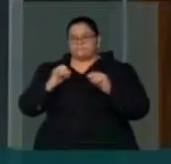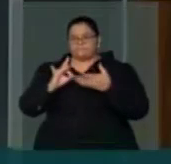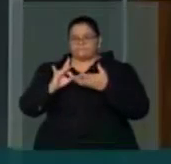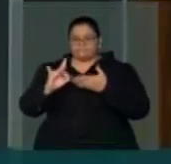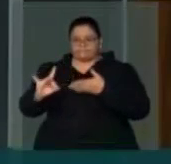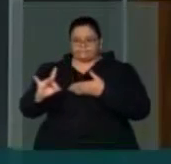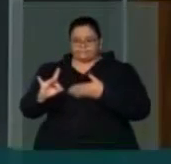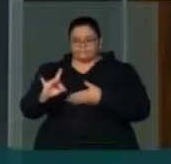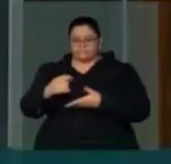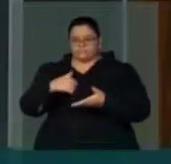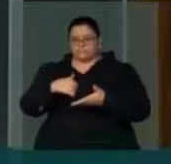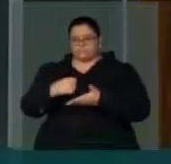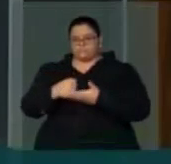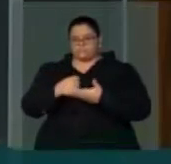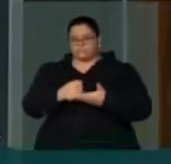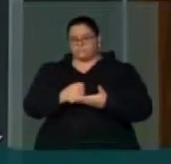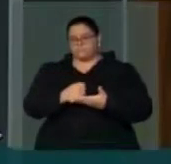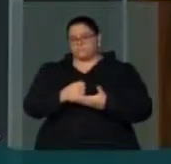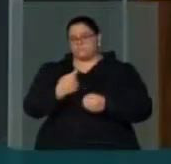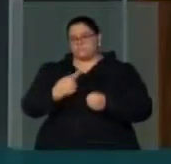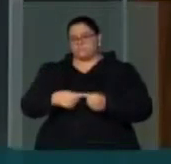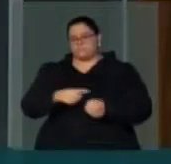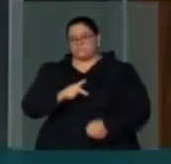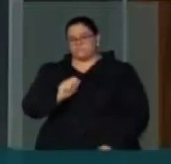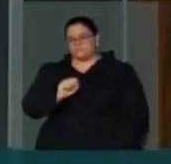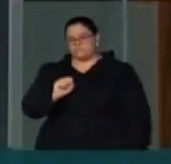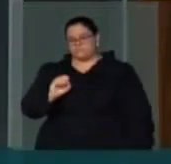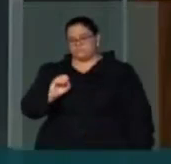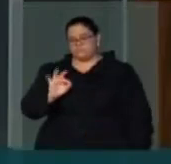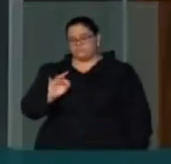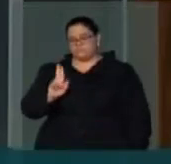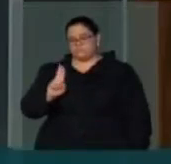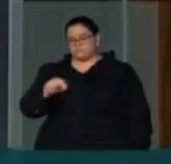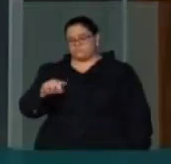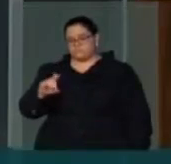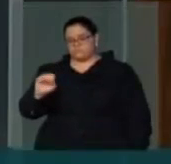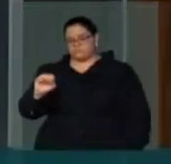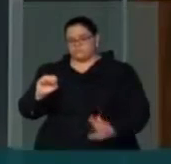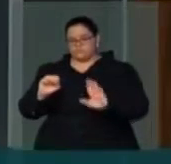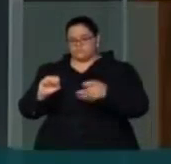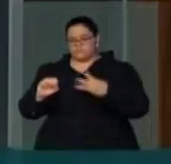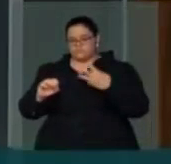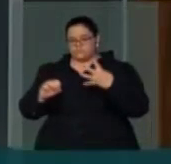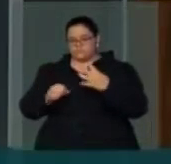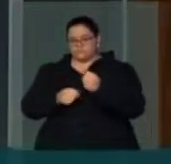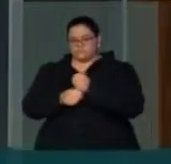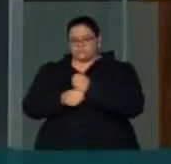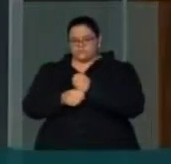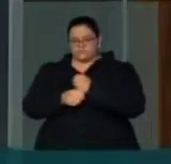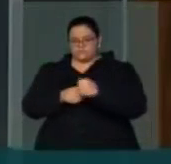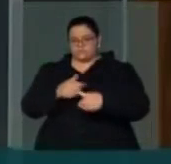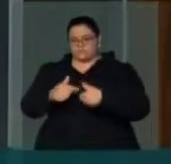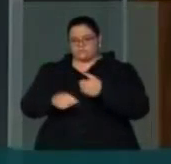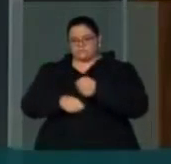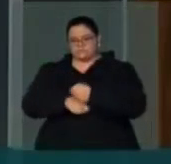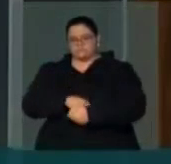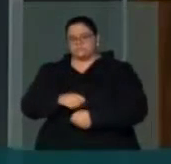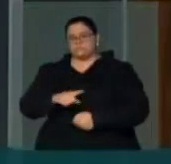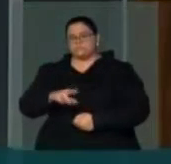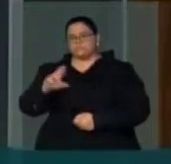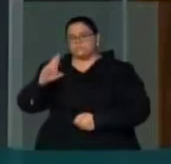e de solidariedade com o Passo Fundo, com a jornada que, nesses 34 anos de trabalho, conseguiu resultados